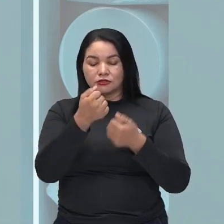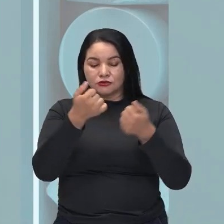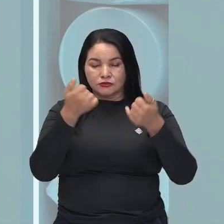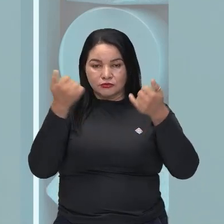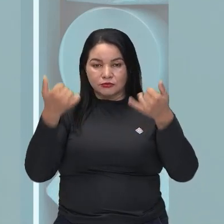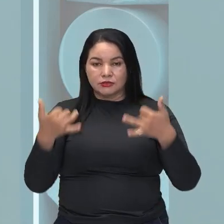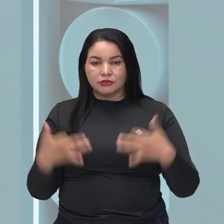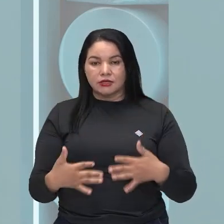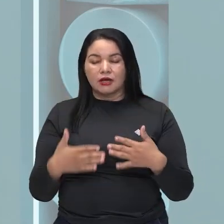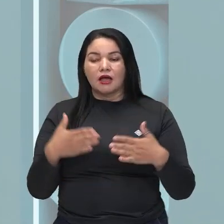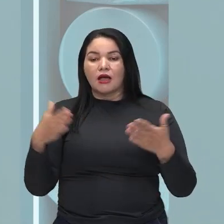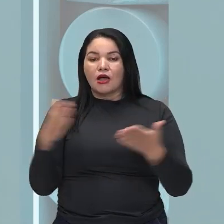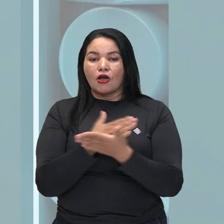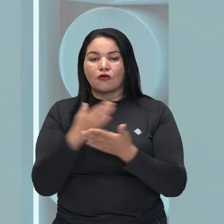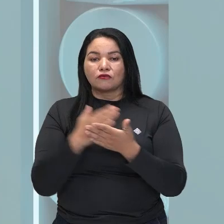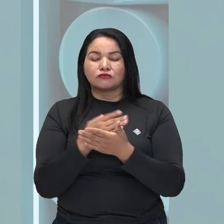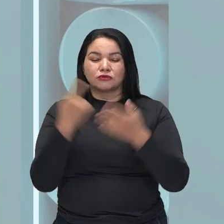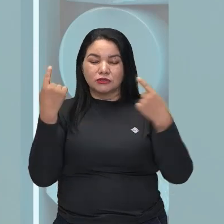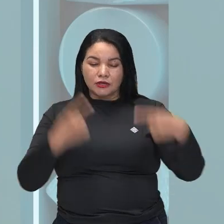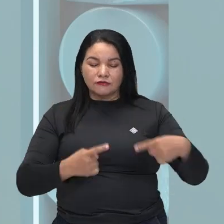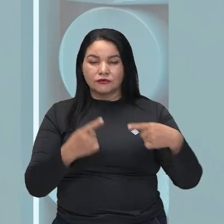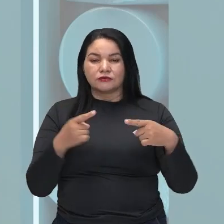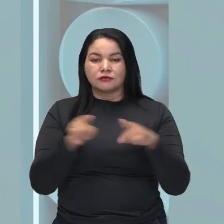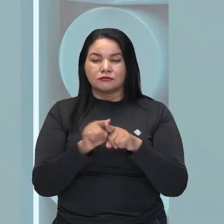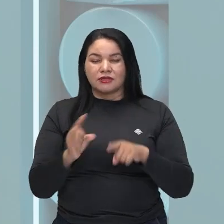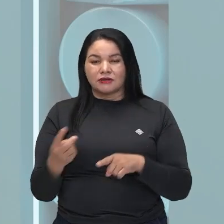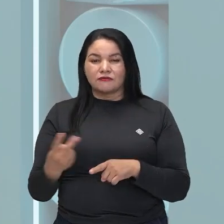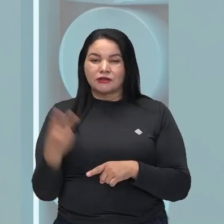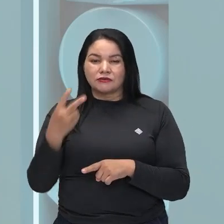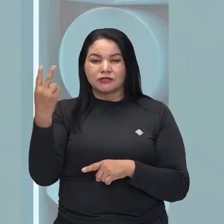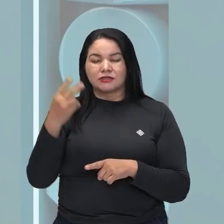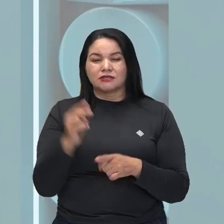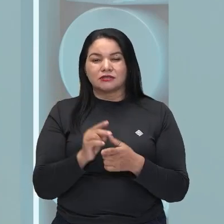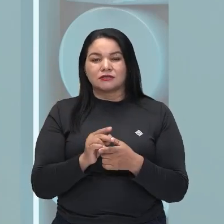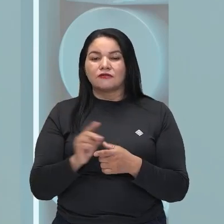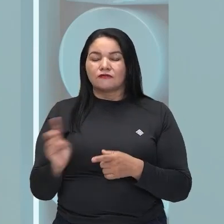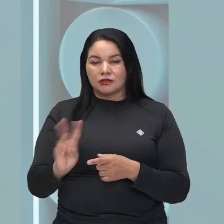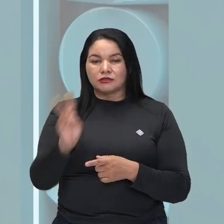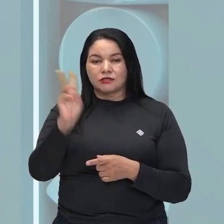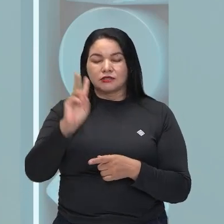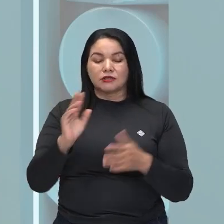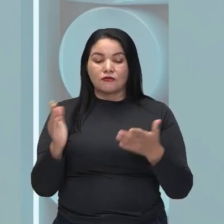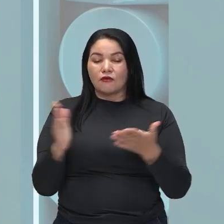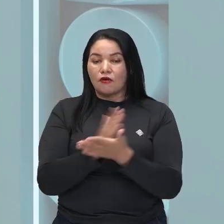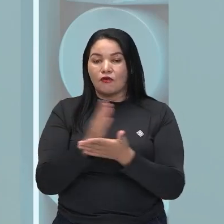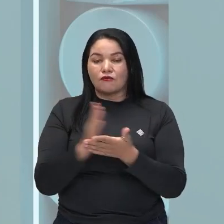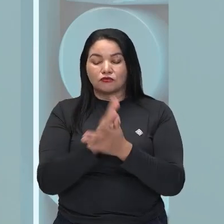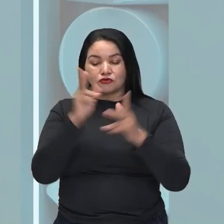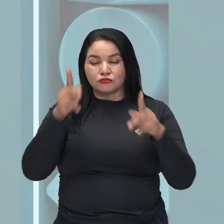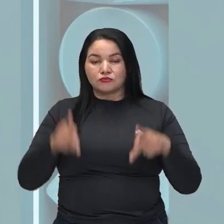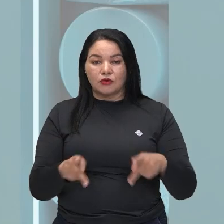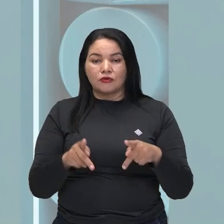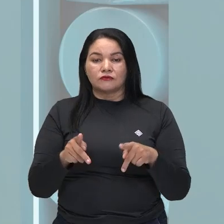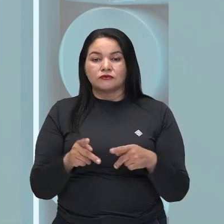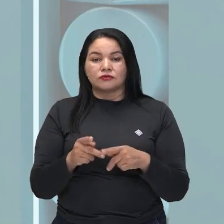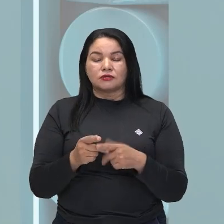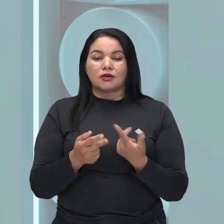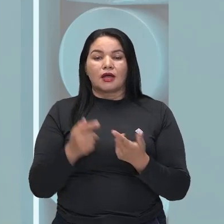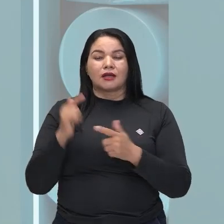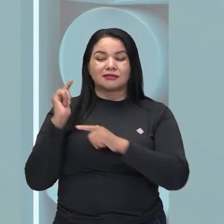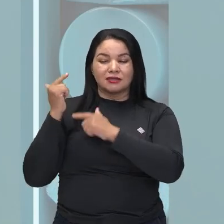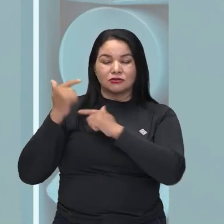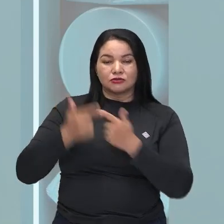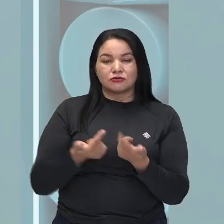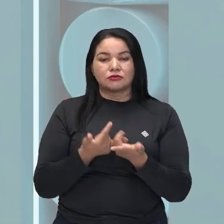os desafios para a valorização dos povos tradicionais no Brasil. Então, nós tivemos aí o levantamento da questão